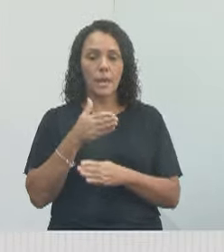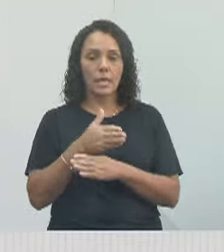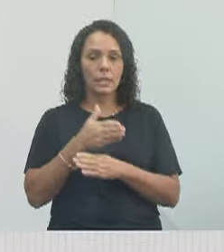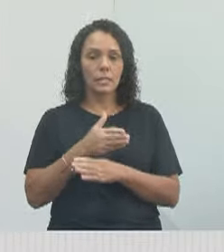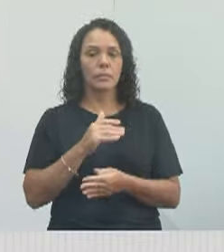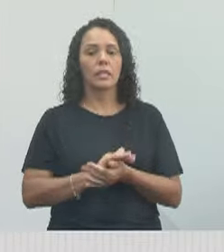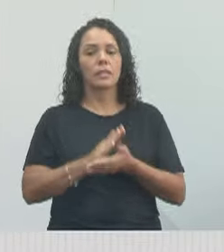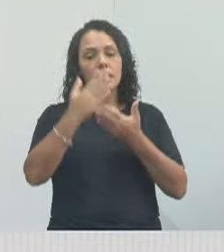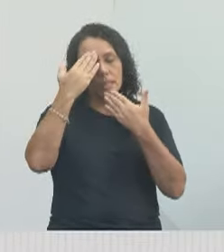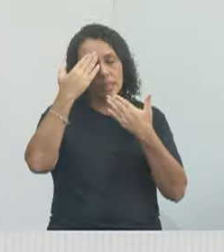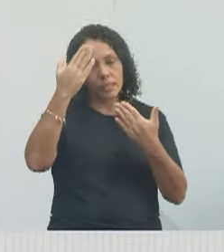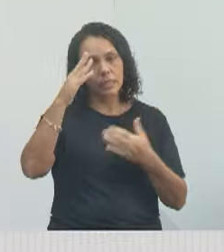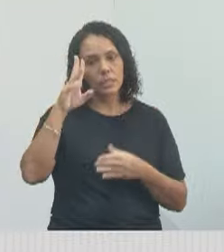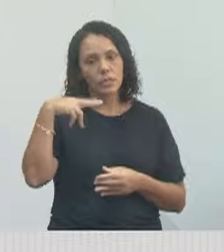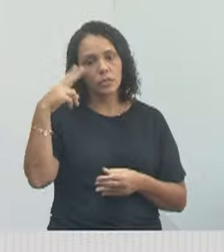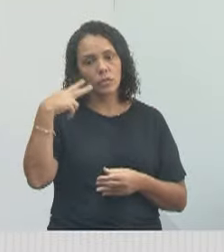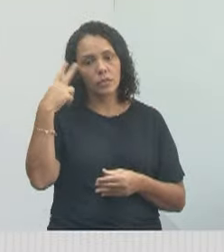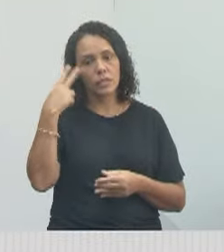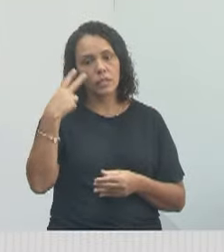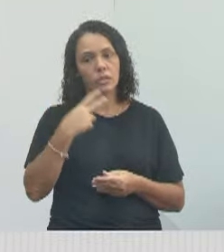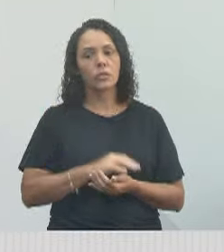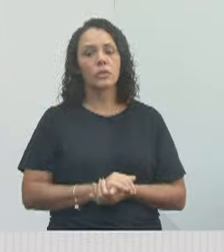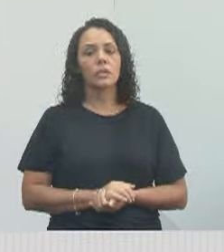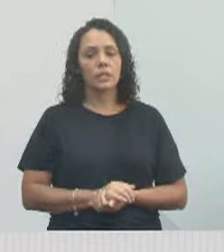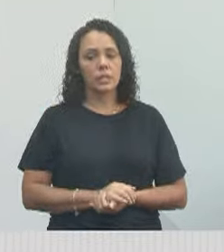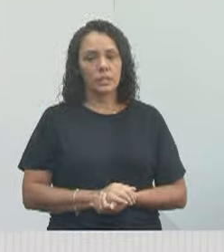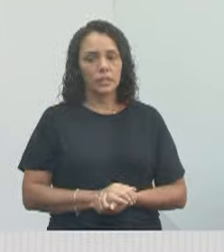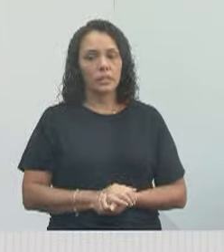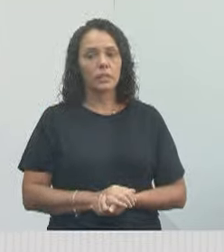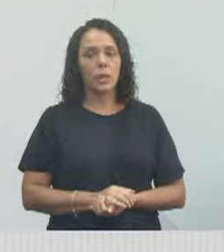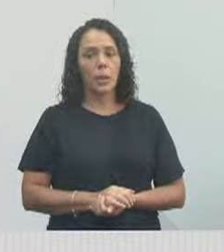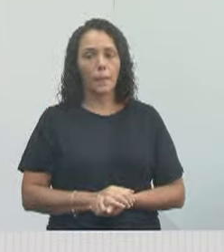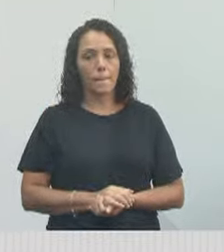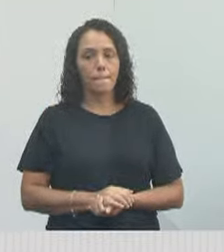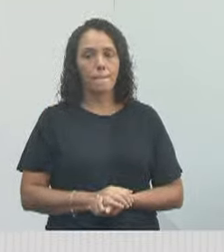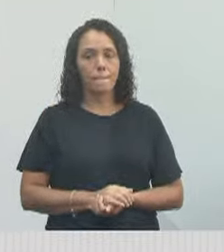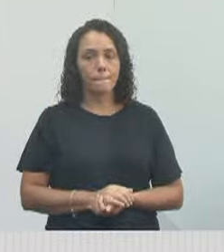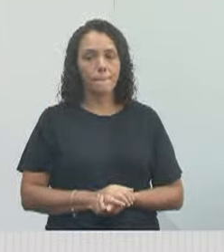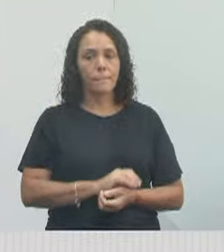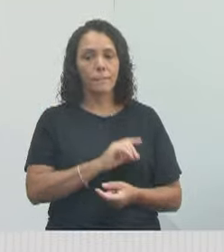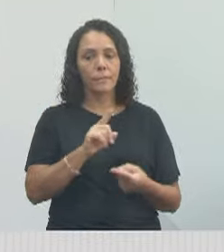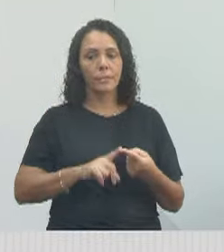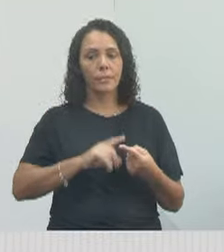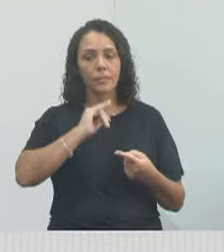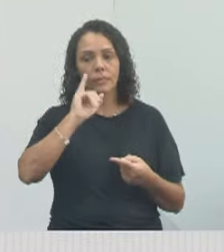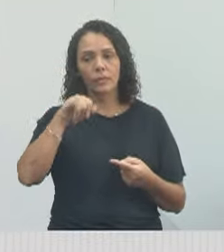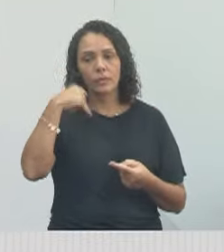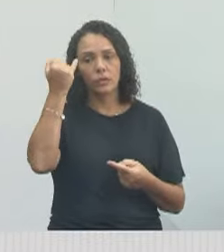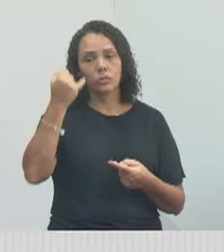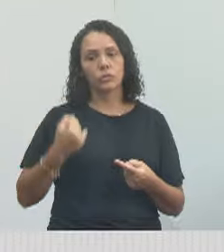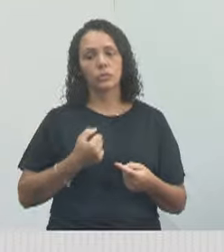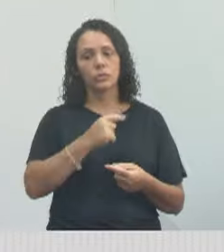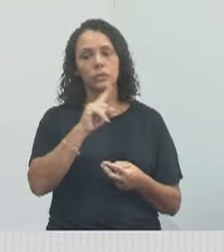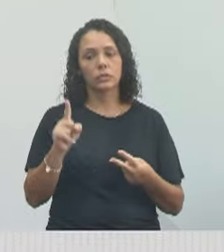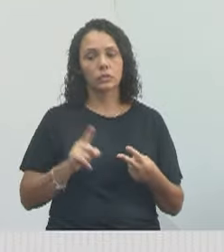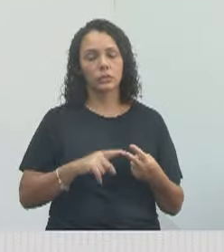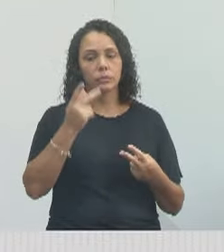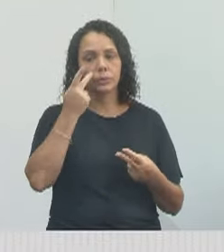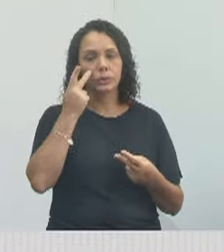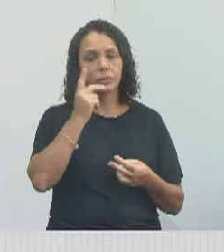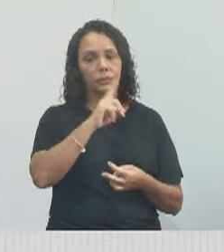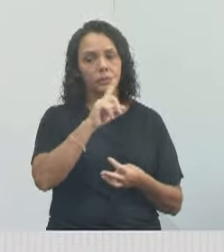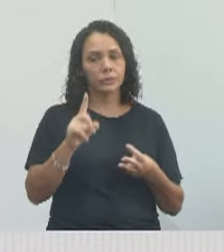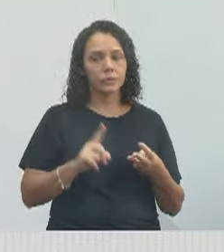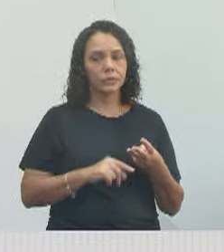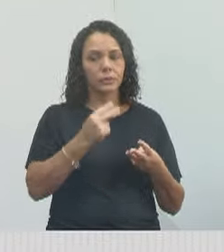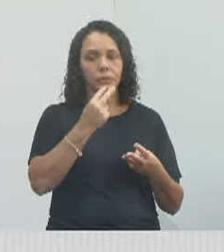presidente dos vereadores que estiveram lá presentes também, tá? A Juliana, o Paulinho dos Contores, o